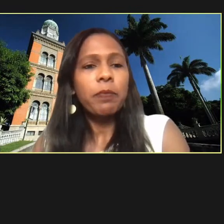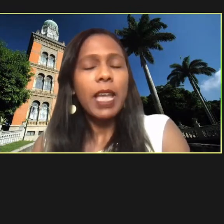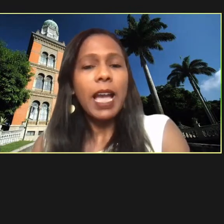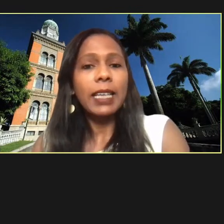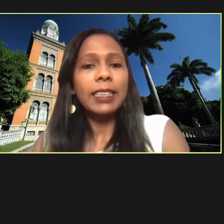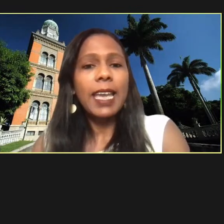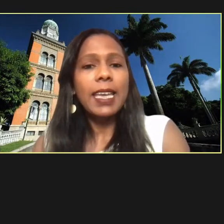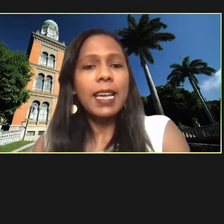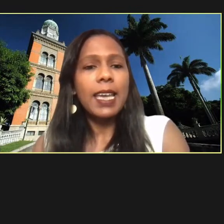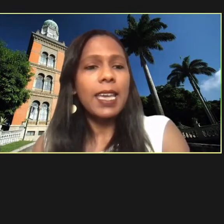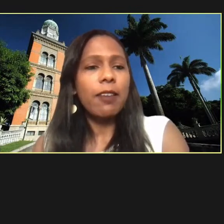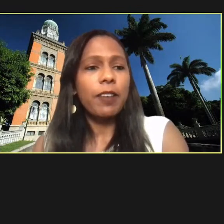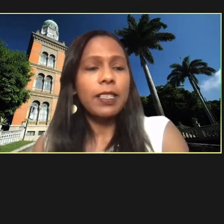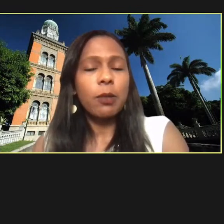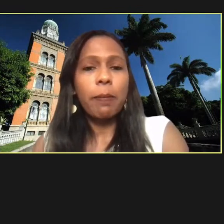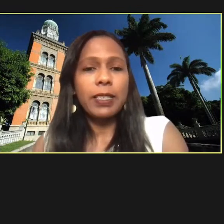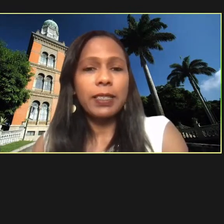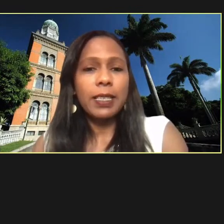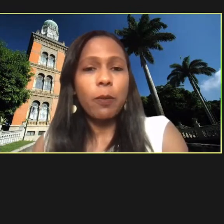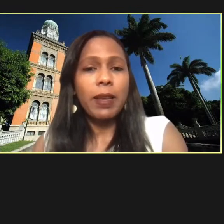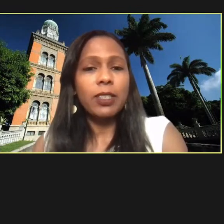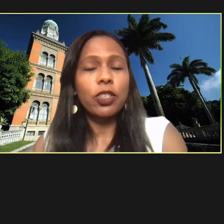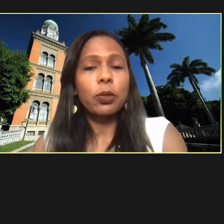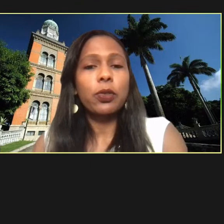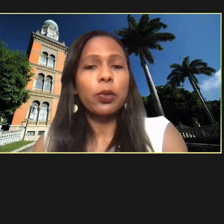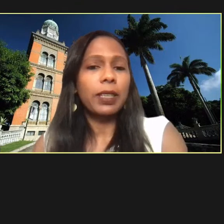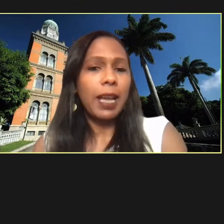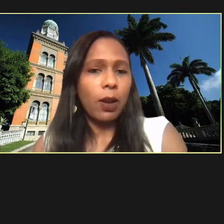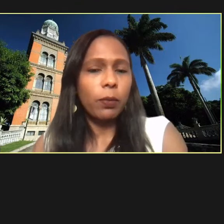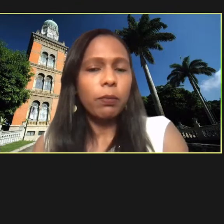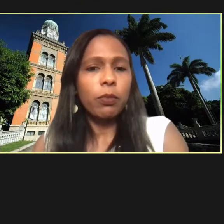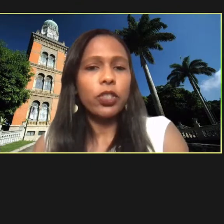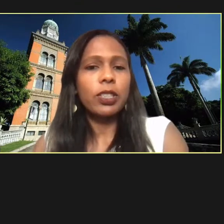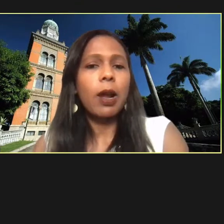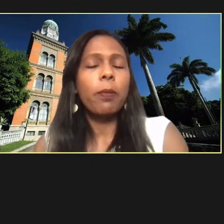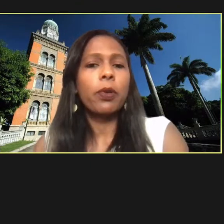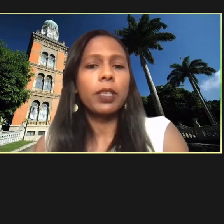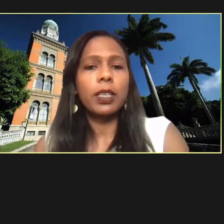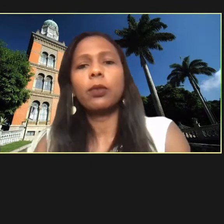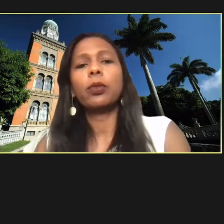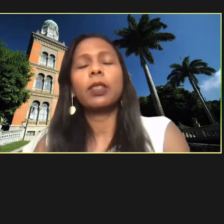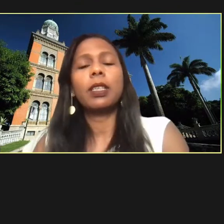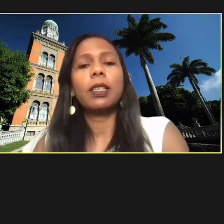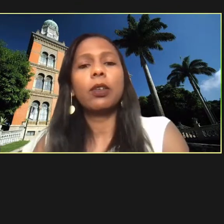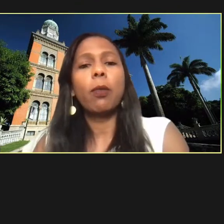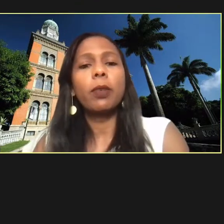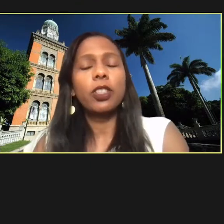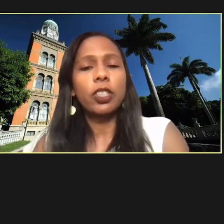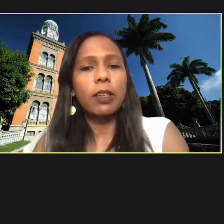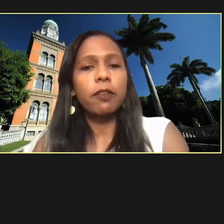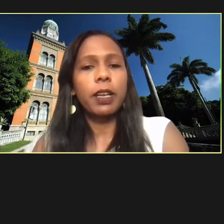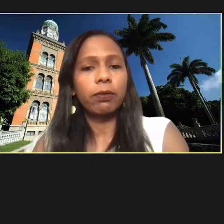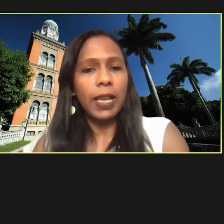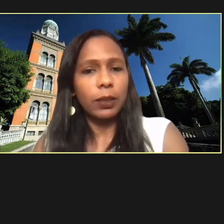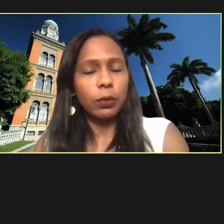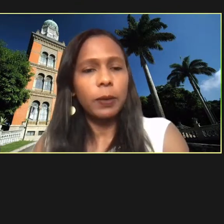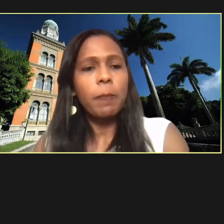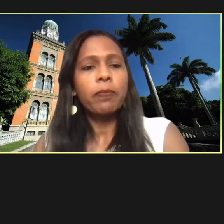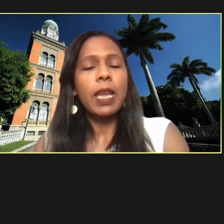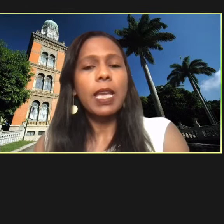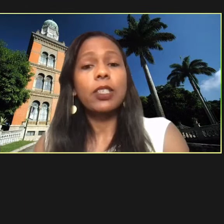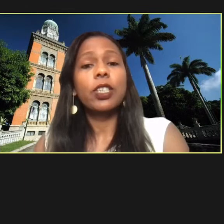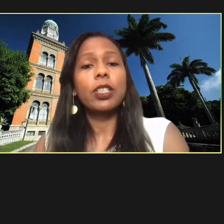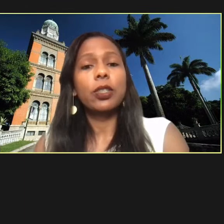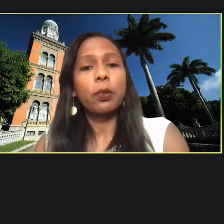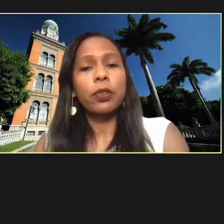a ideia é fazer uma apresentação mais institucional mostrar um pouquinho do que como a gente tem enfrentado